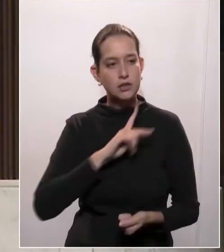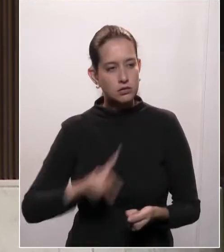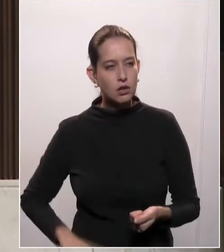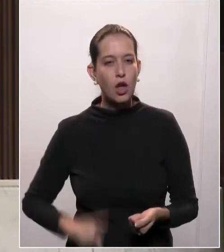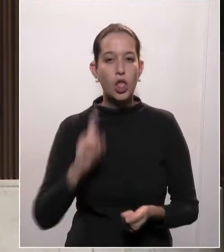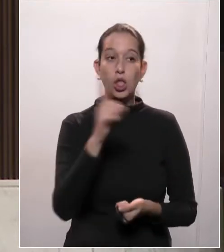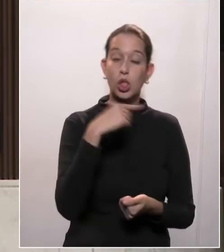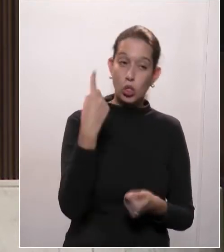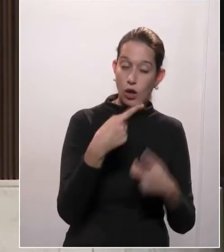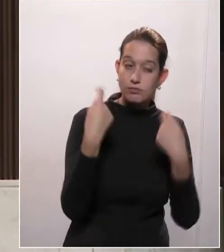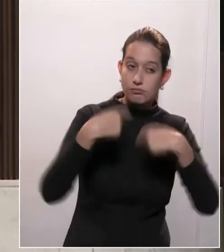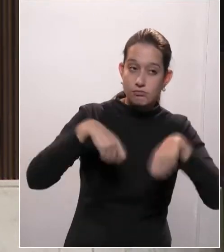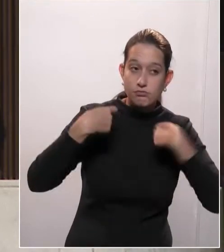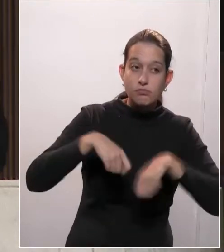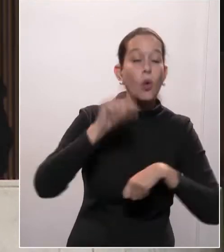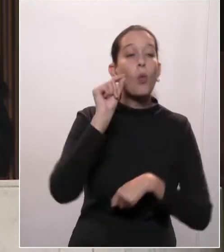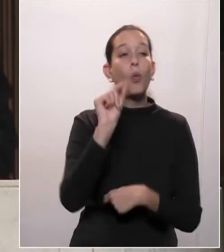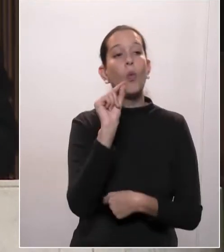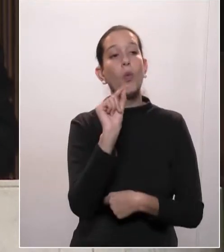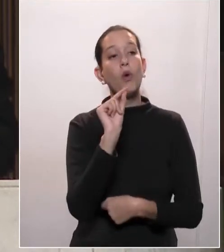é que o governo federal